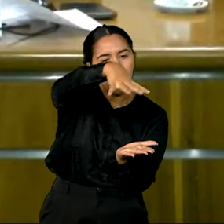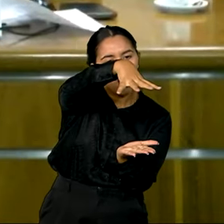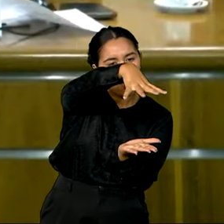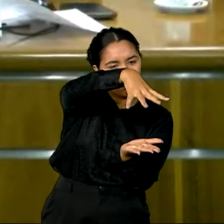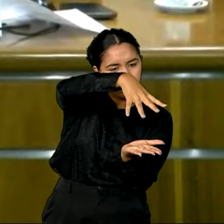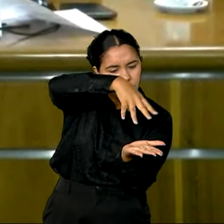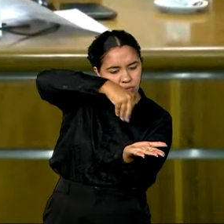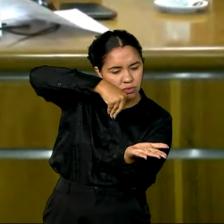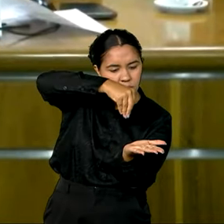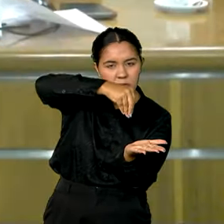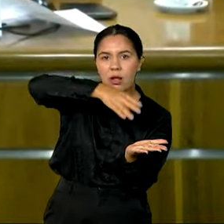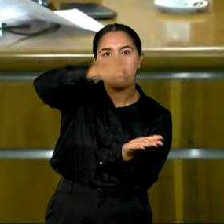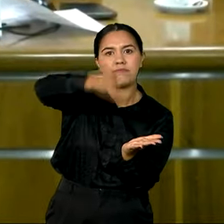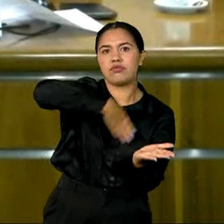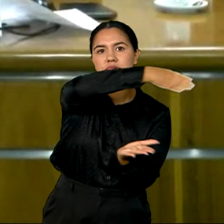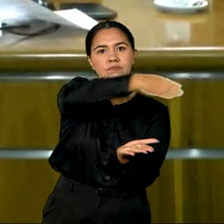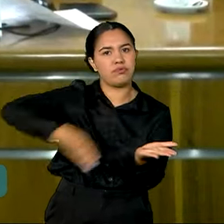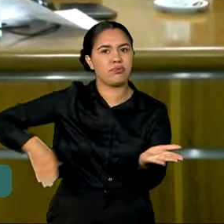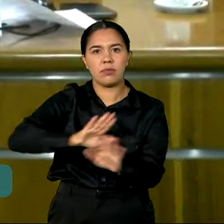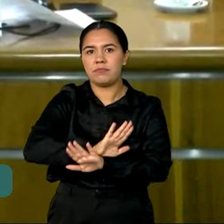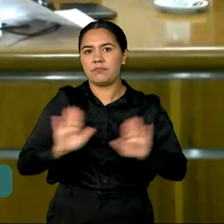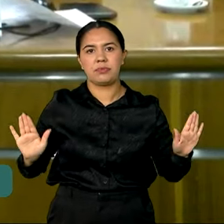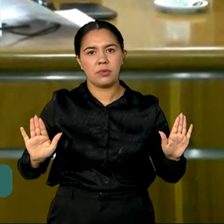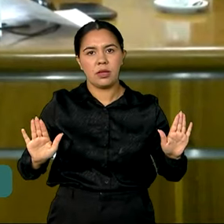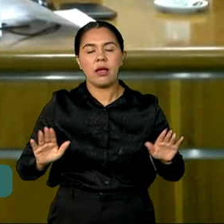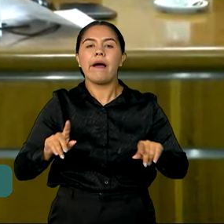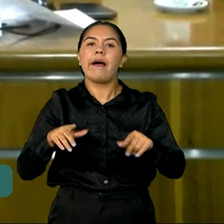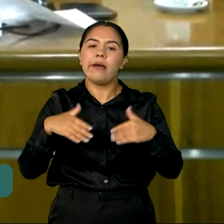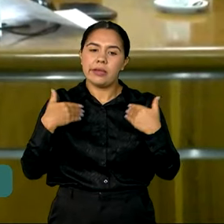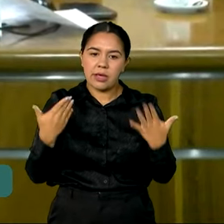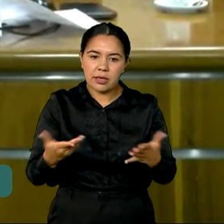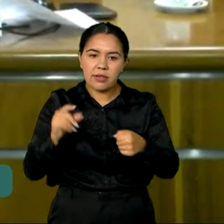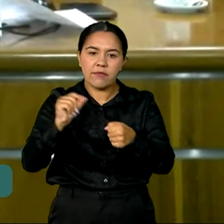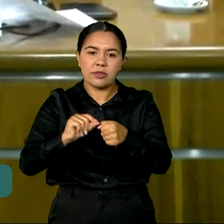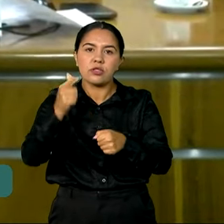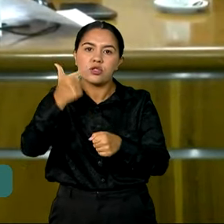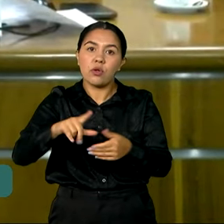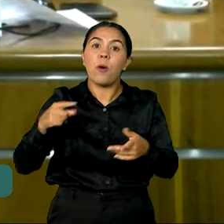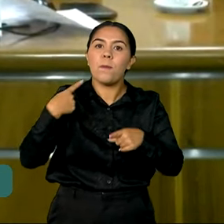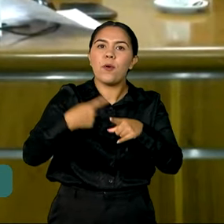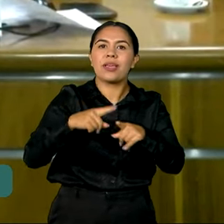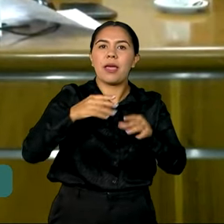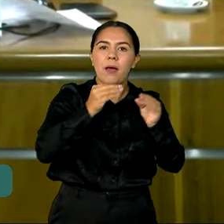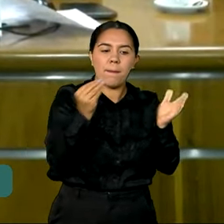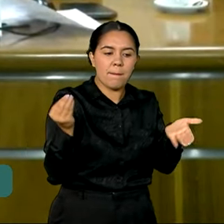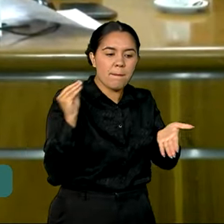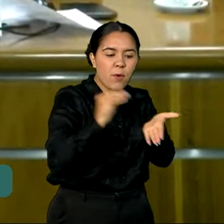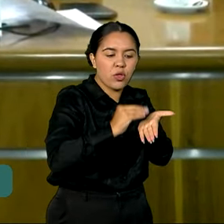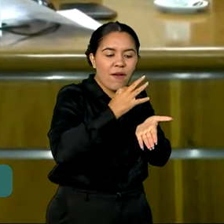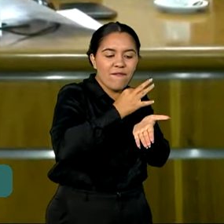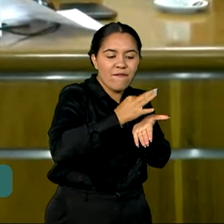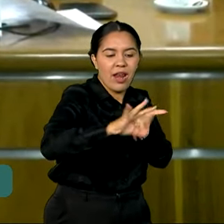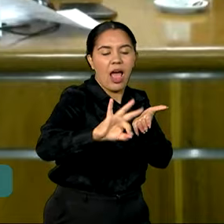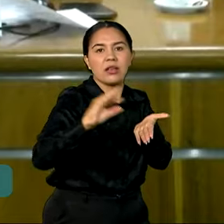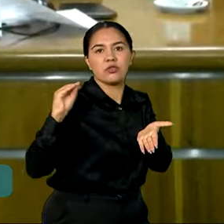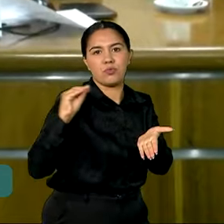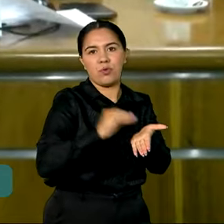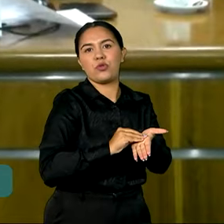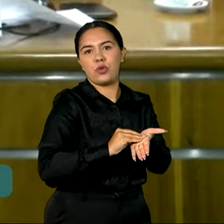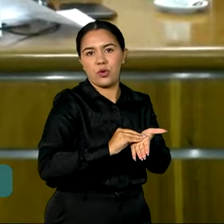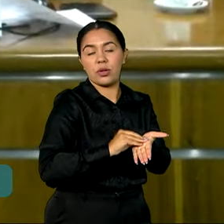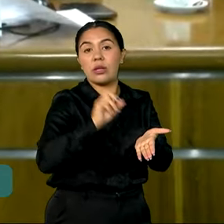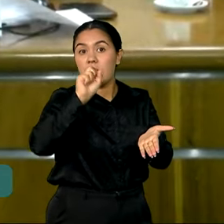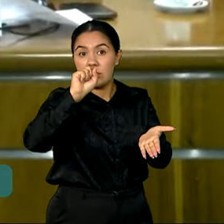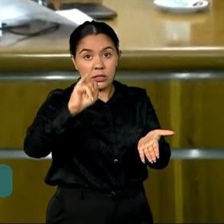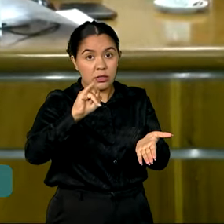sistema desclassifica. Estão sendo reclassificadas porque preencheram a frase. Eles tinham também preenchido a frase. Quem